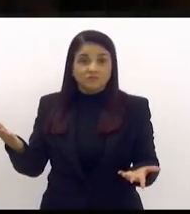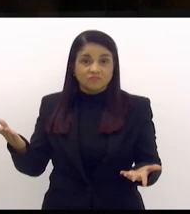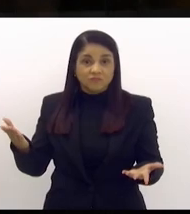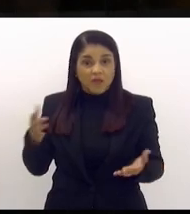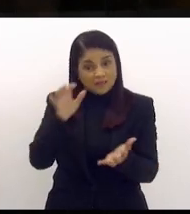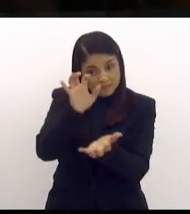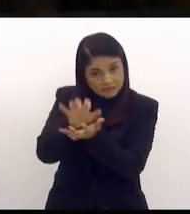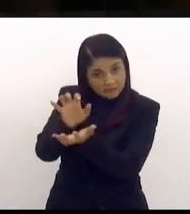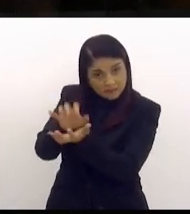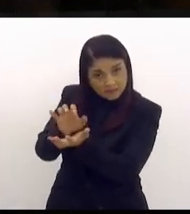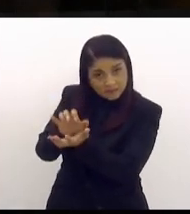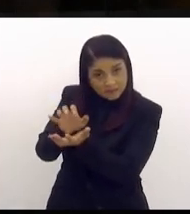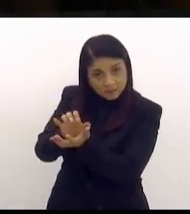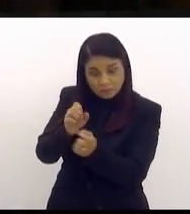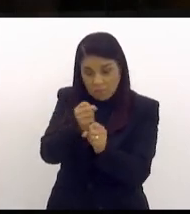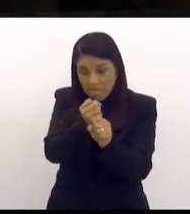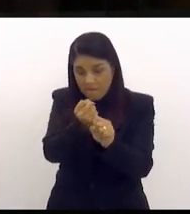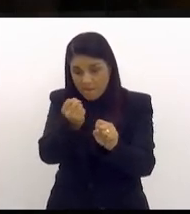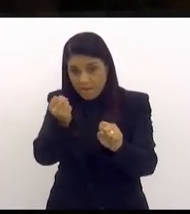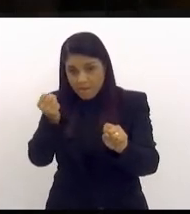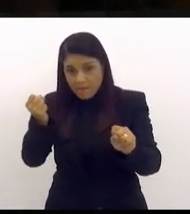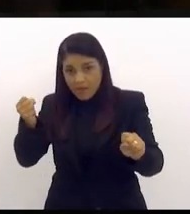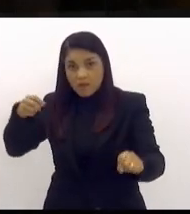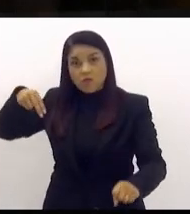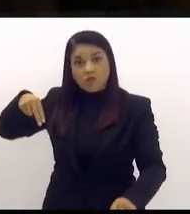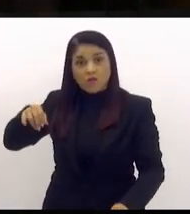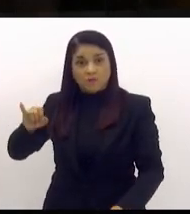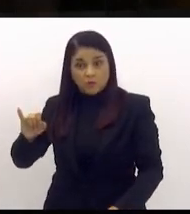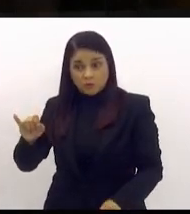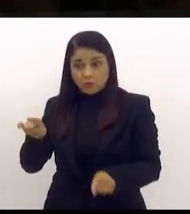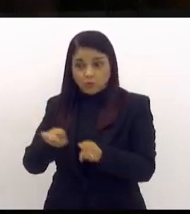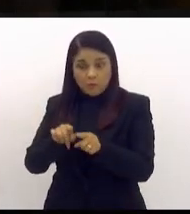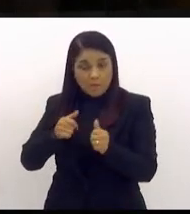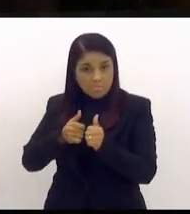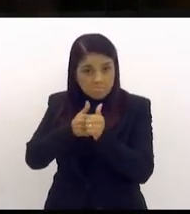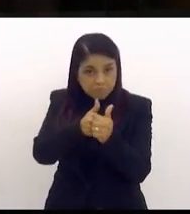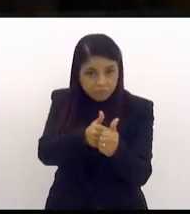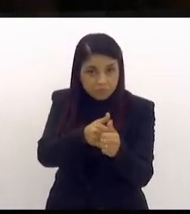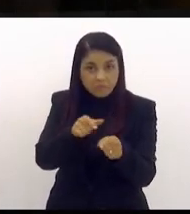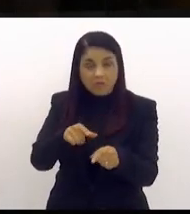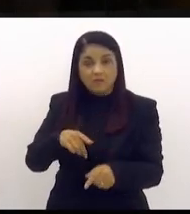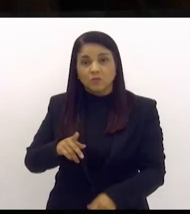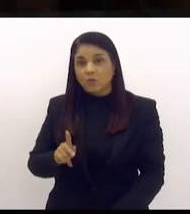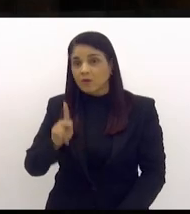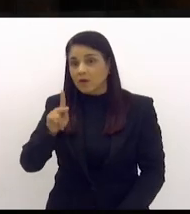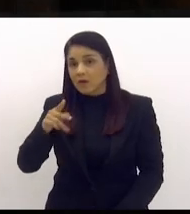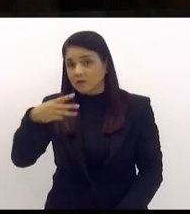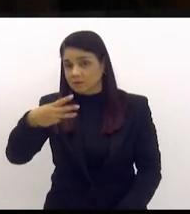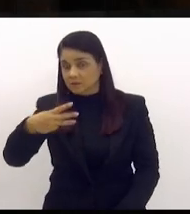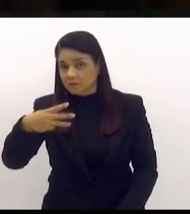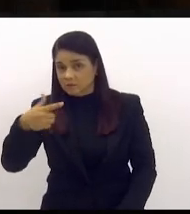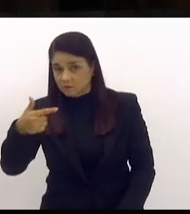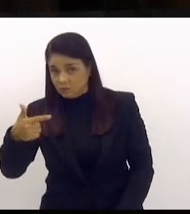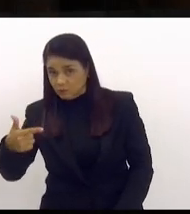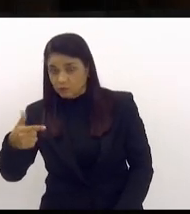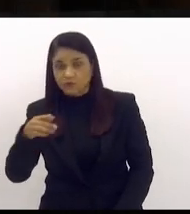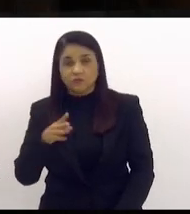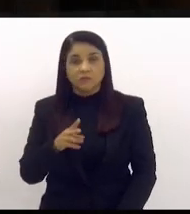Cruz e tangencia a Nova Iguaçu, lá no K32 ou K37,